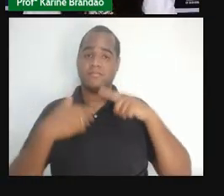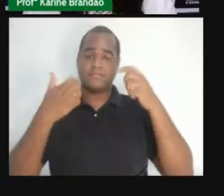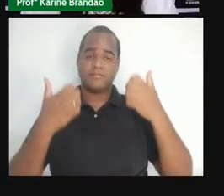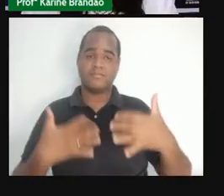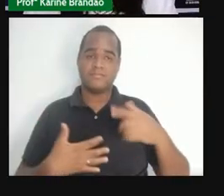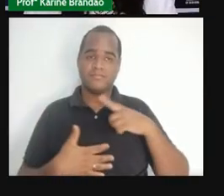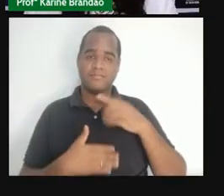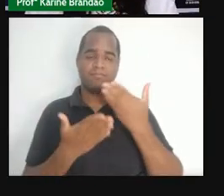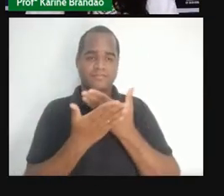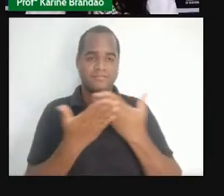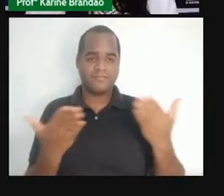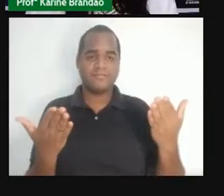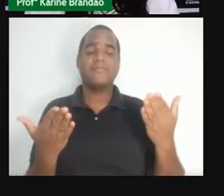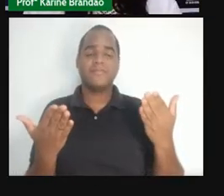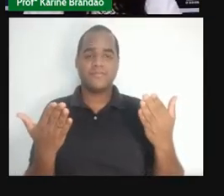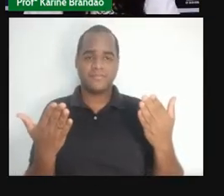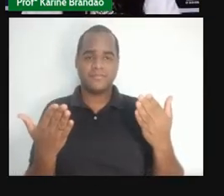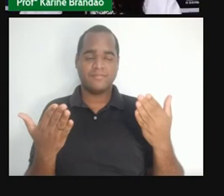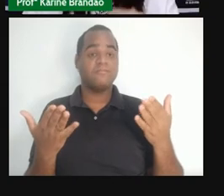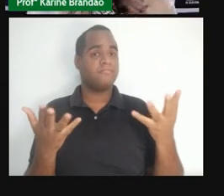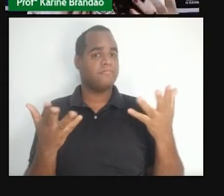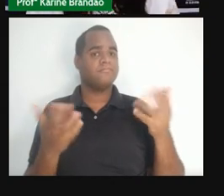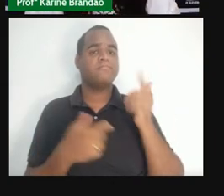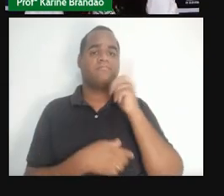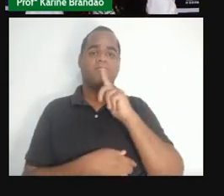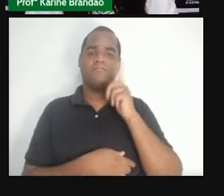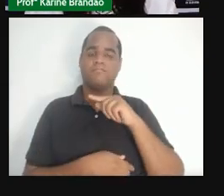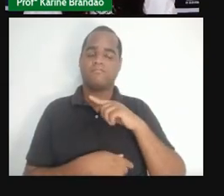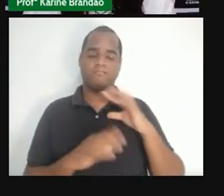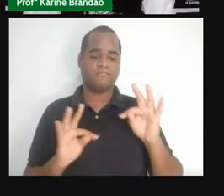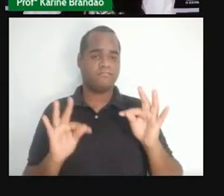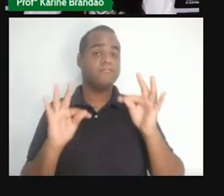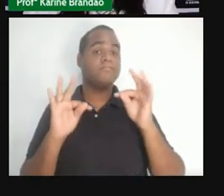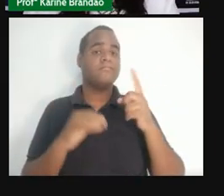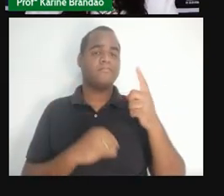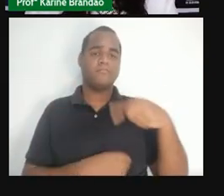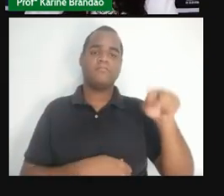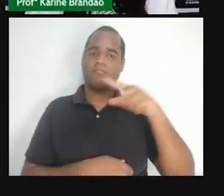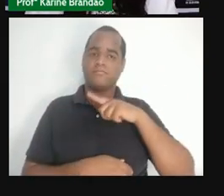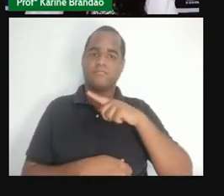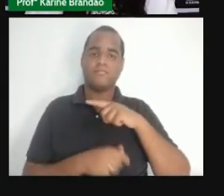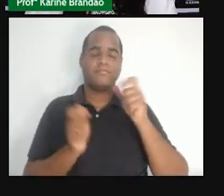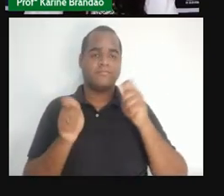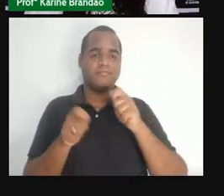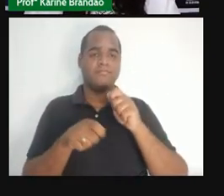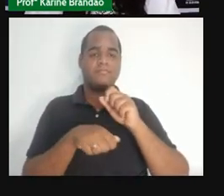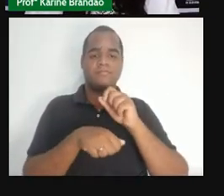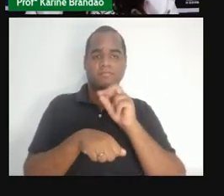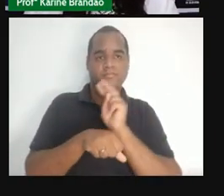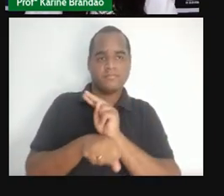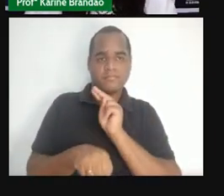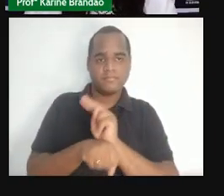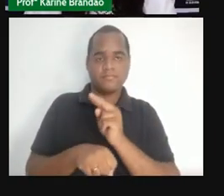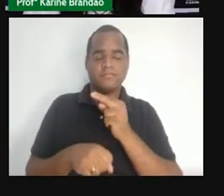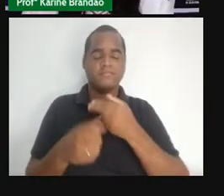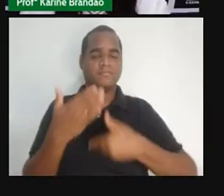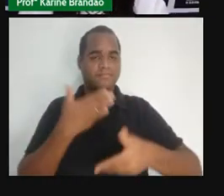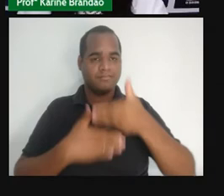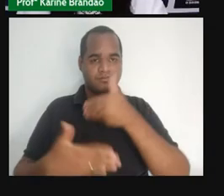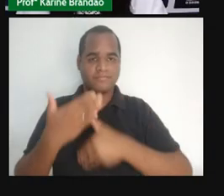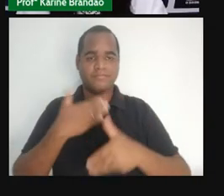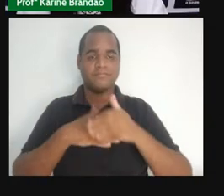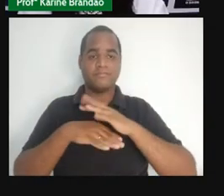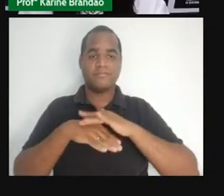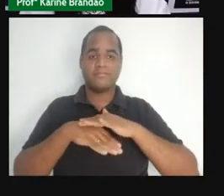atenção de vocês, que o único método, né, a única tecnologia que nós temos pra prevenir, né, pra proteção contra